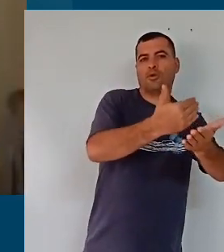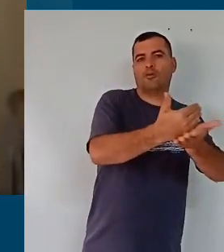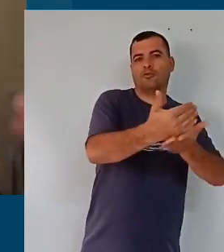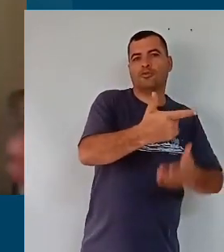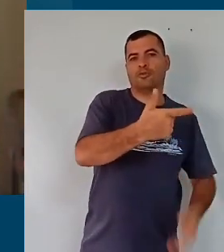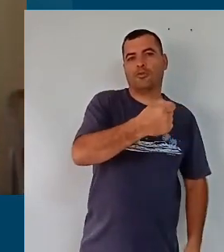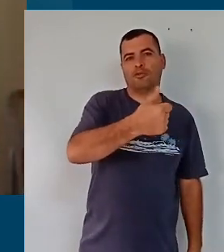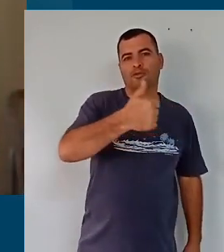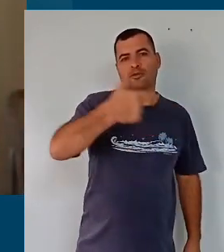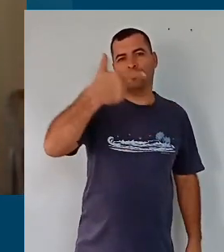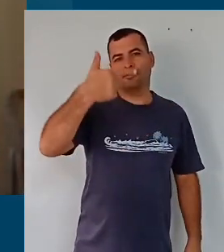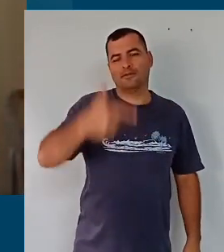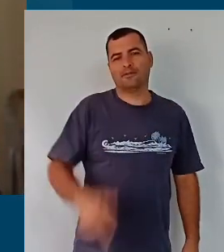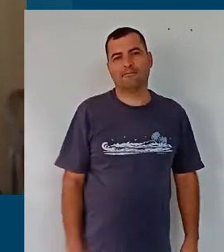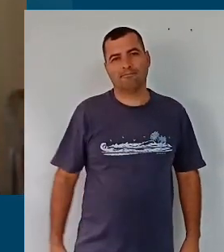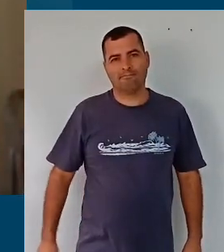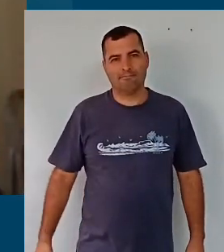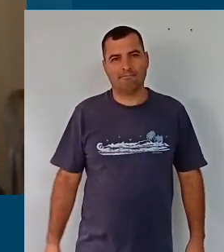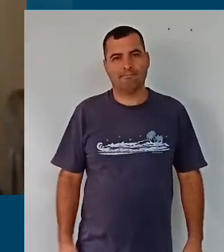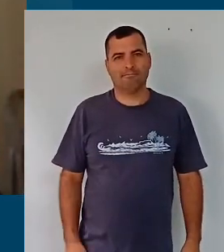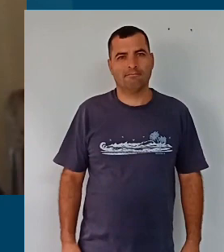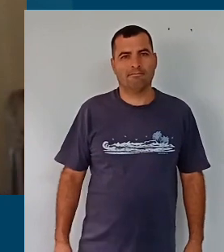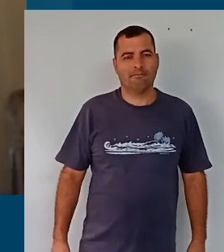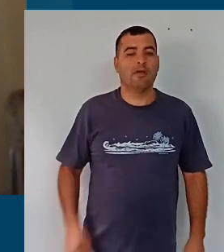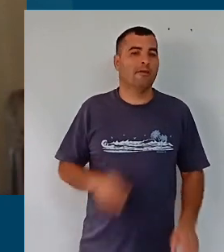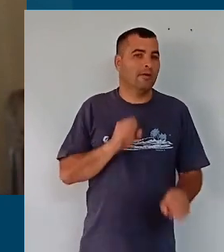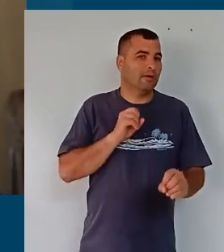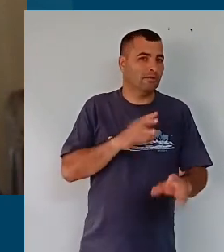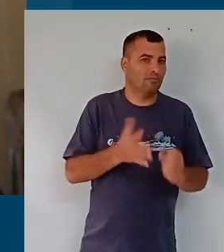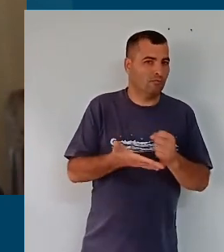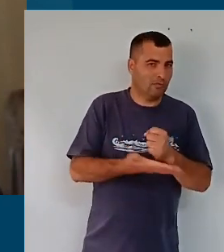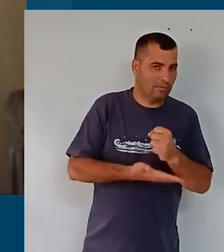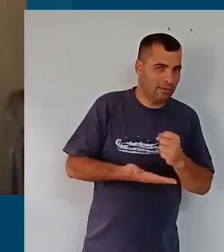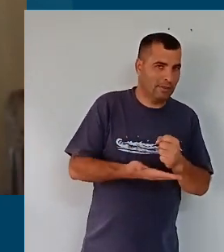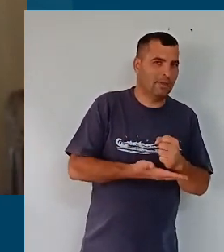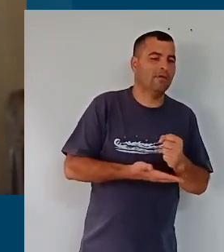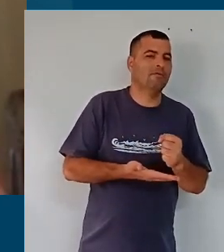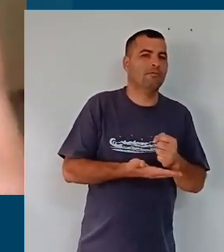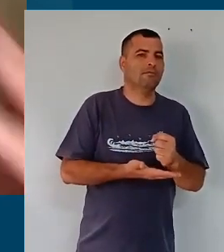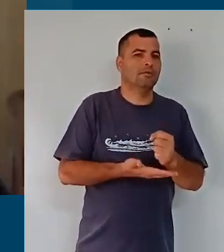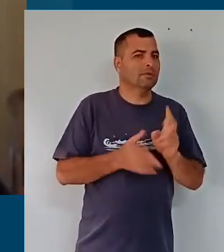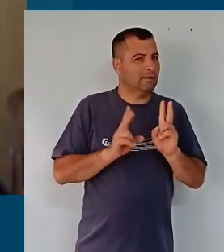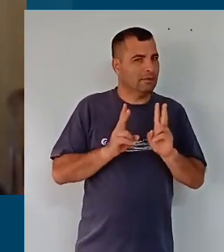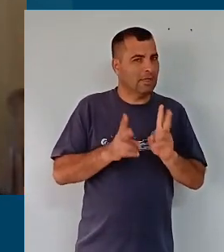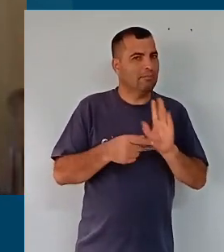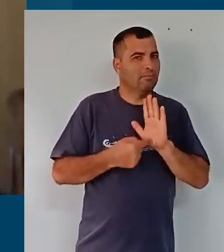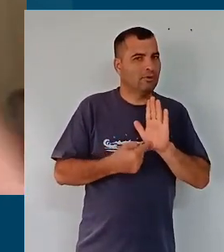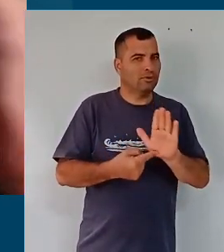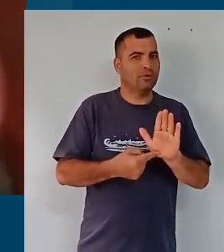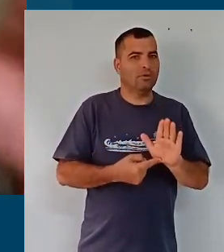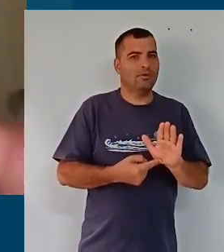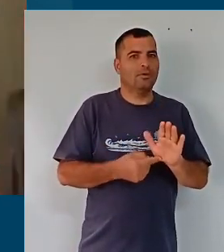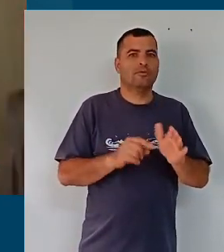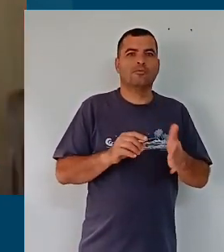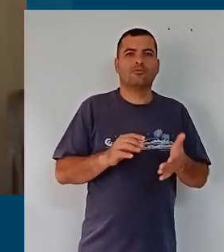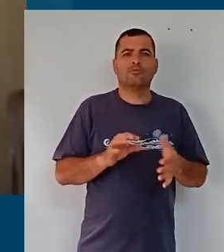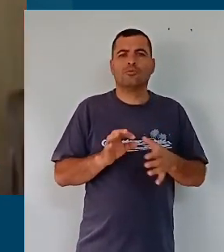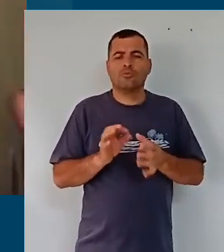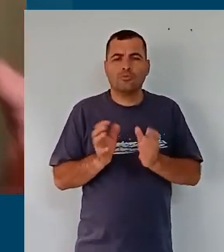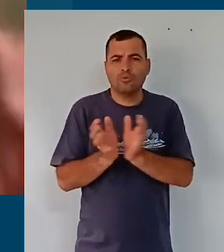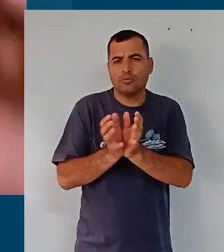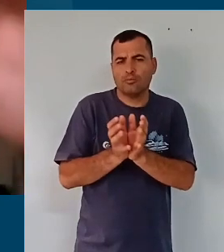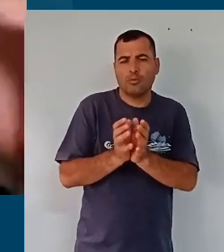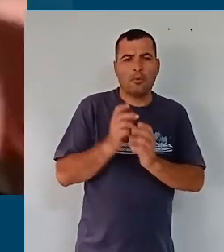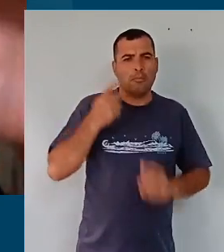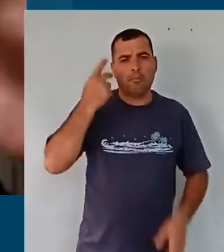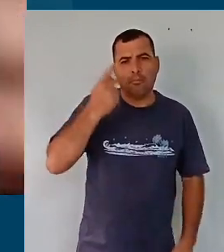começou em 2012. E o ensino fundamental ele sempre se caracterizou por um conjunto de políticas